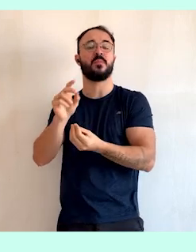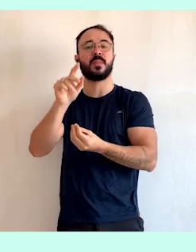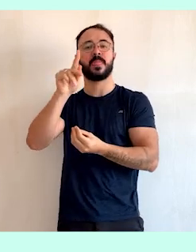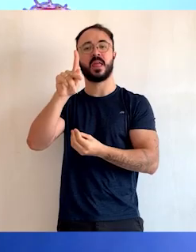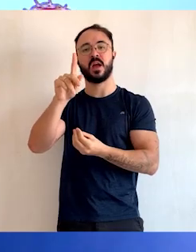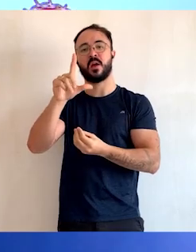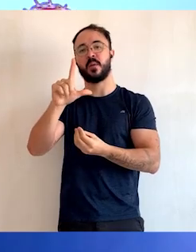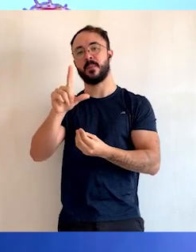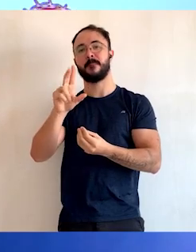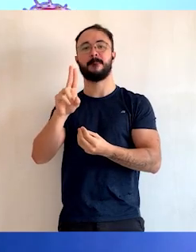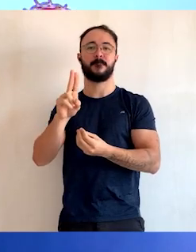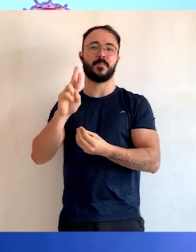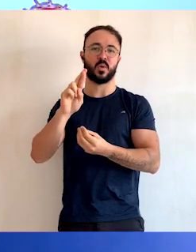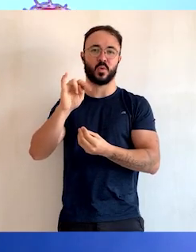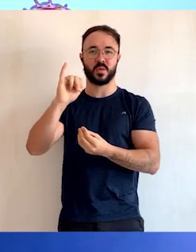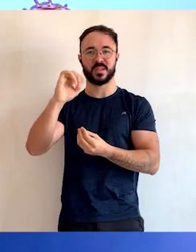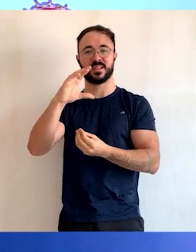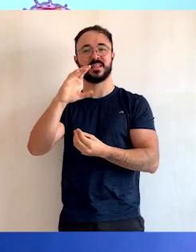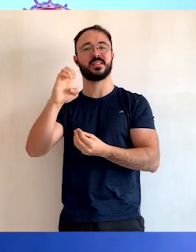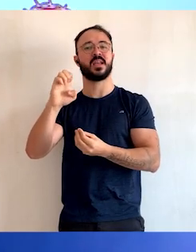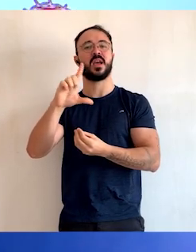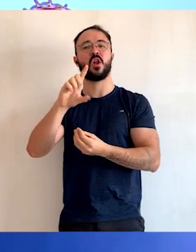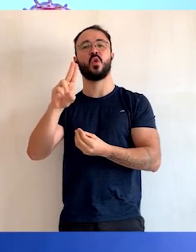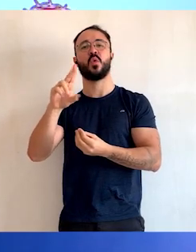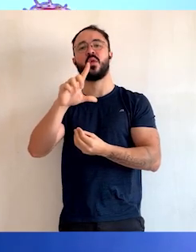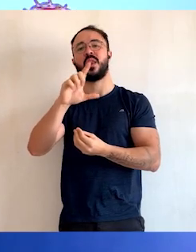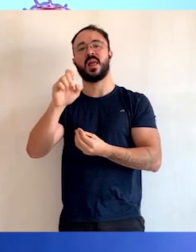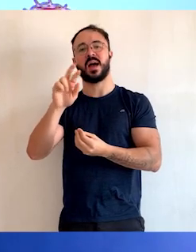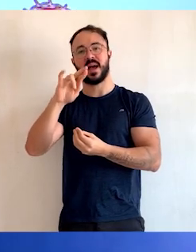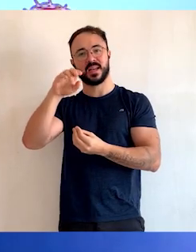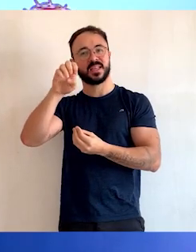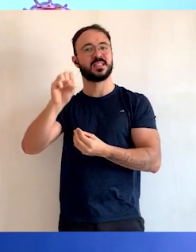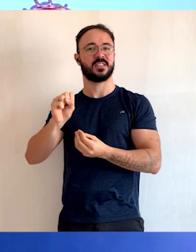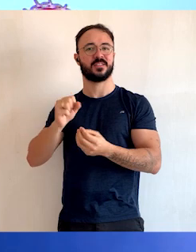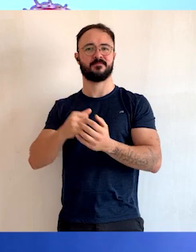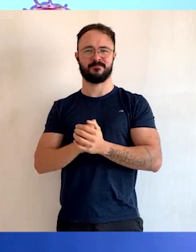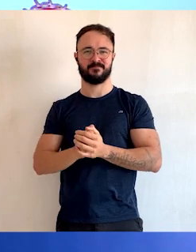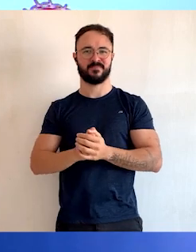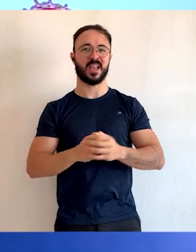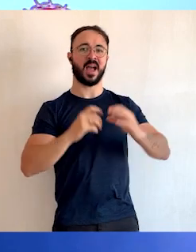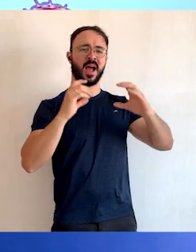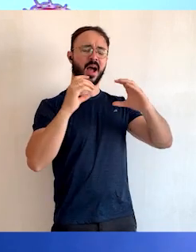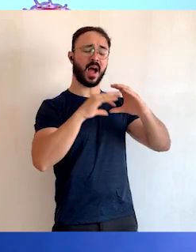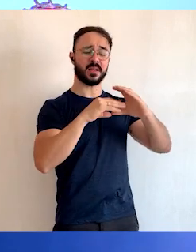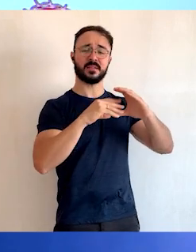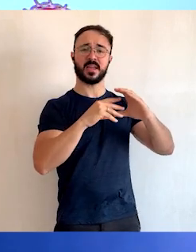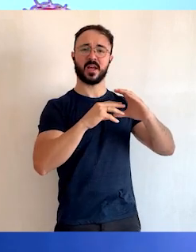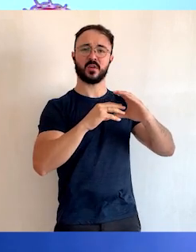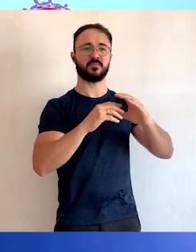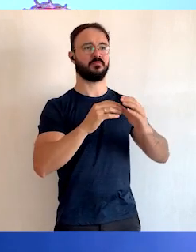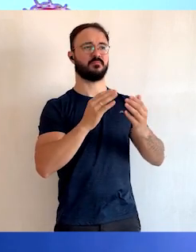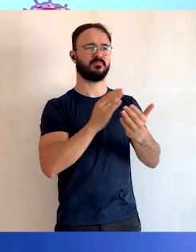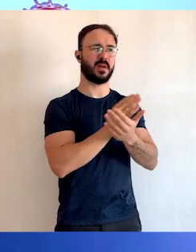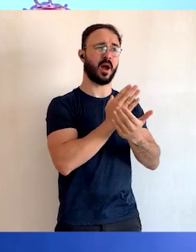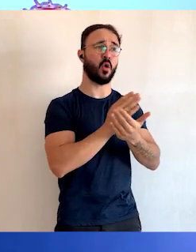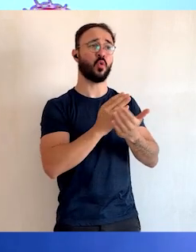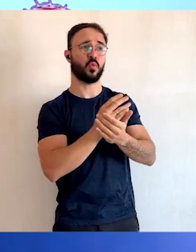A complexidade das células também auxilia na classificação.